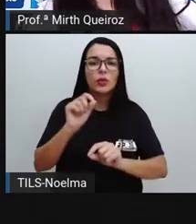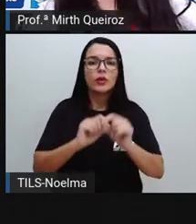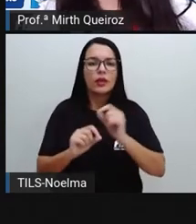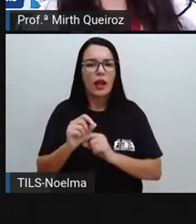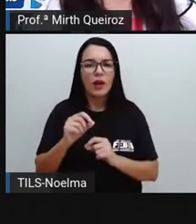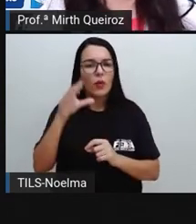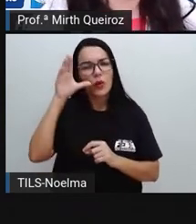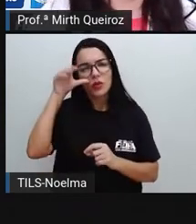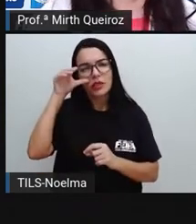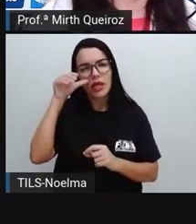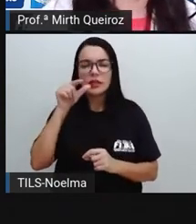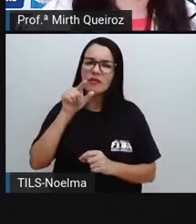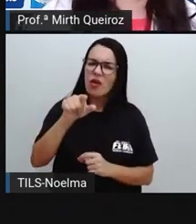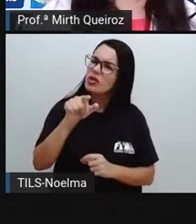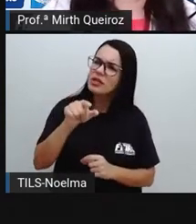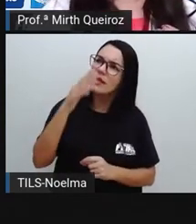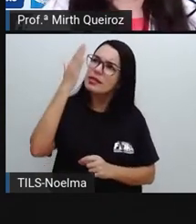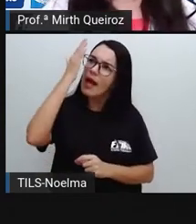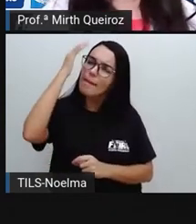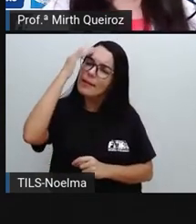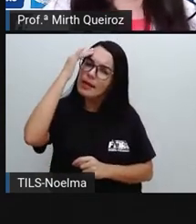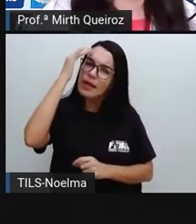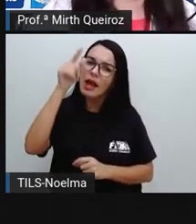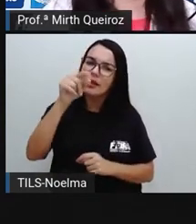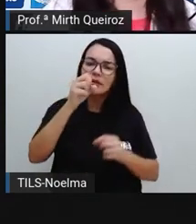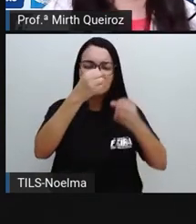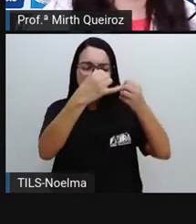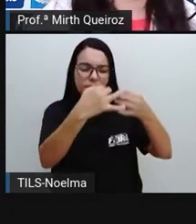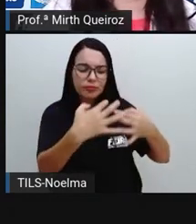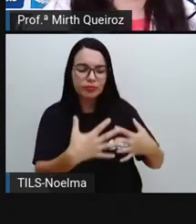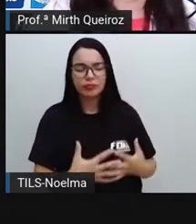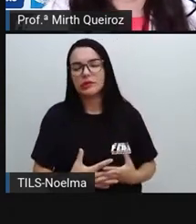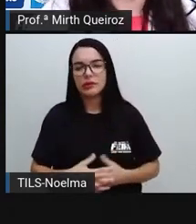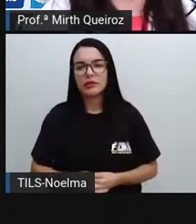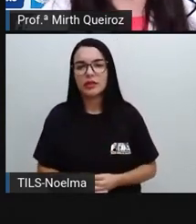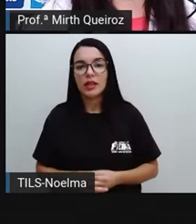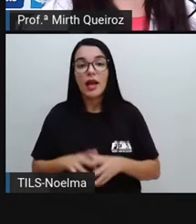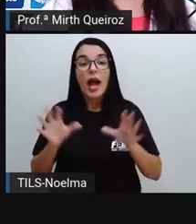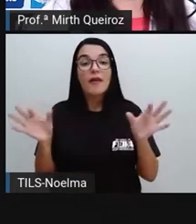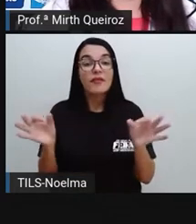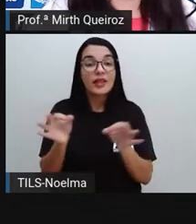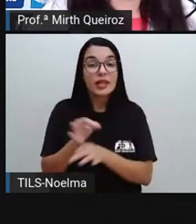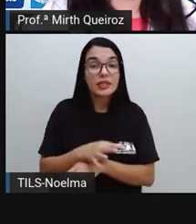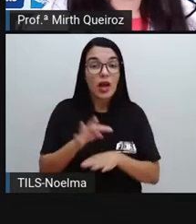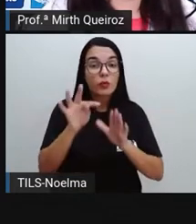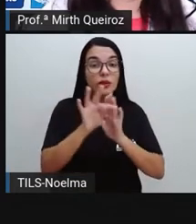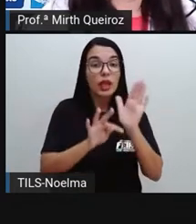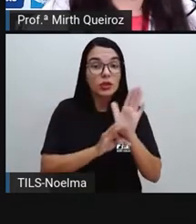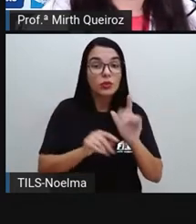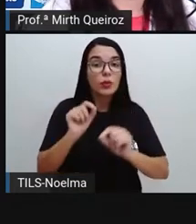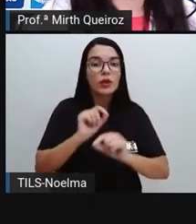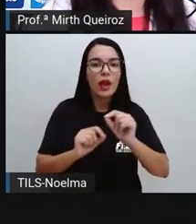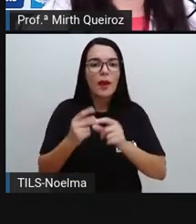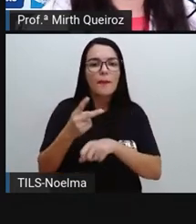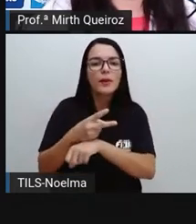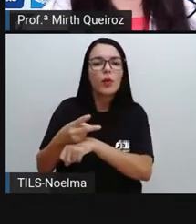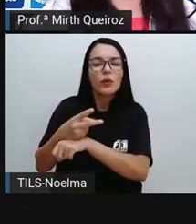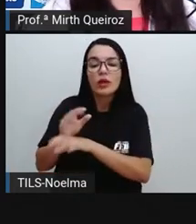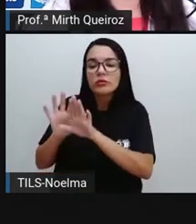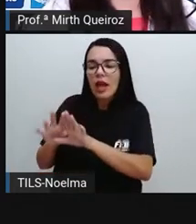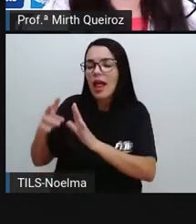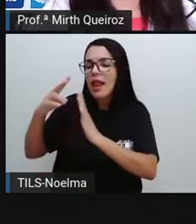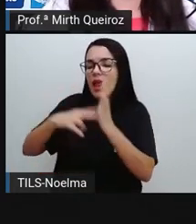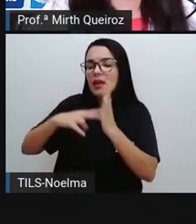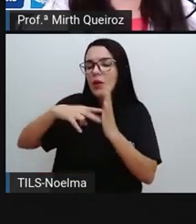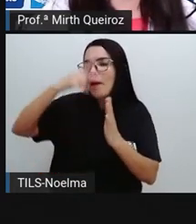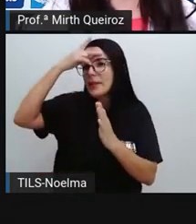sabia? E aí, vocês colocam ali uma curiosidade. E finalizar o texto procurando deixar o